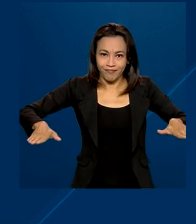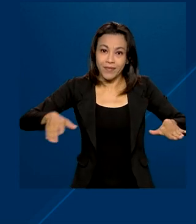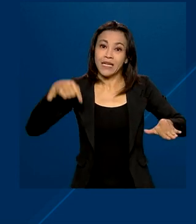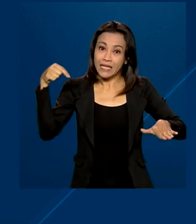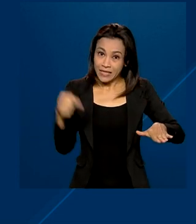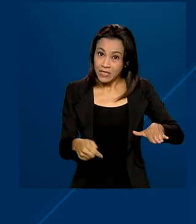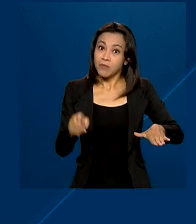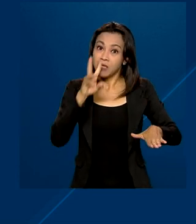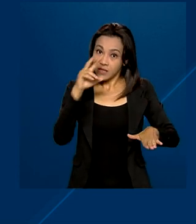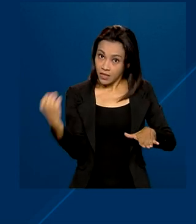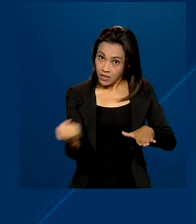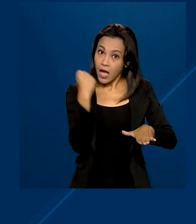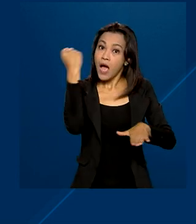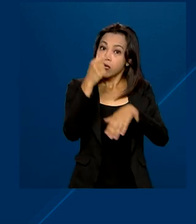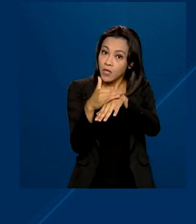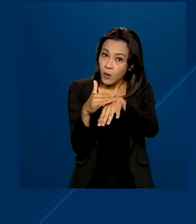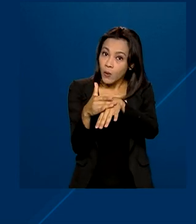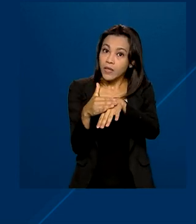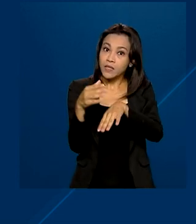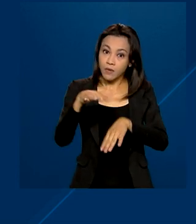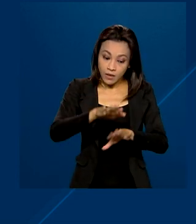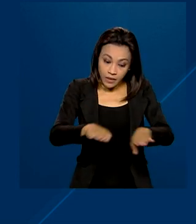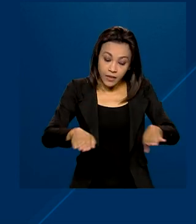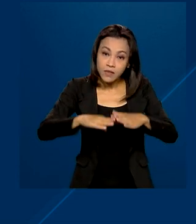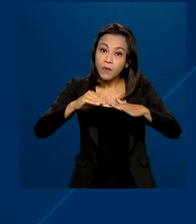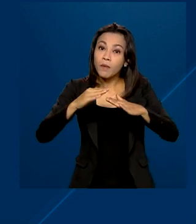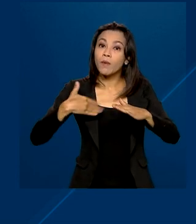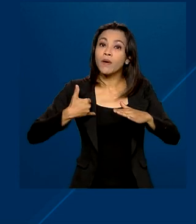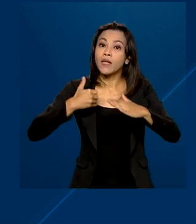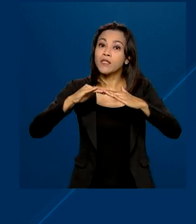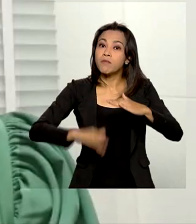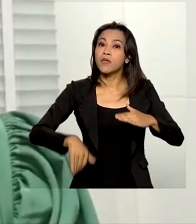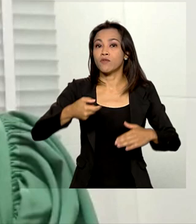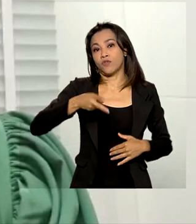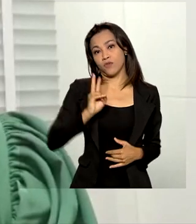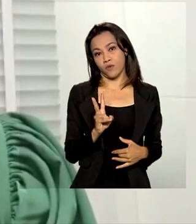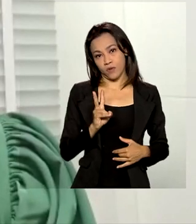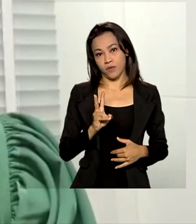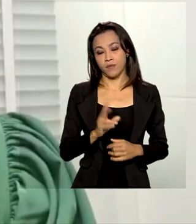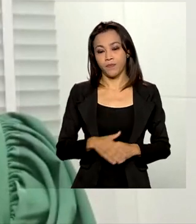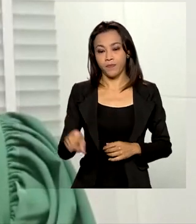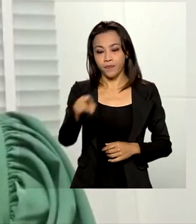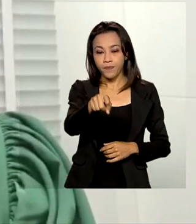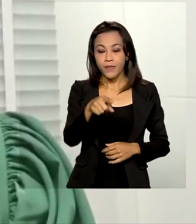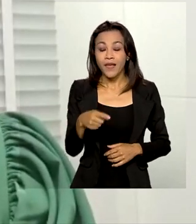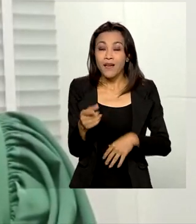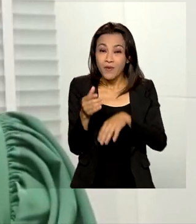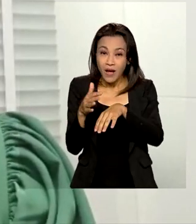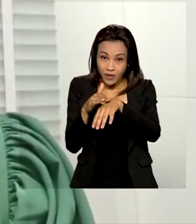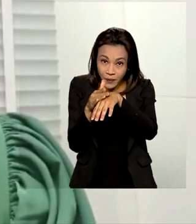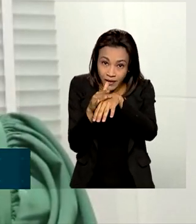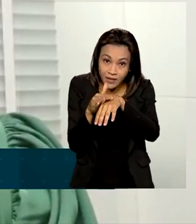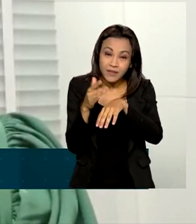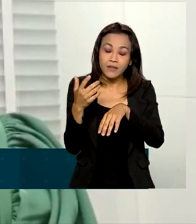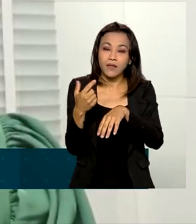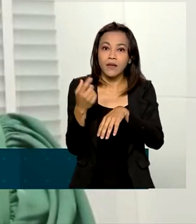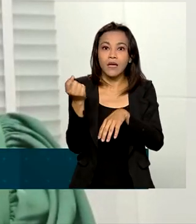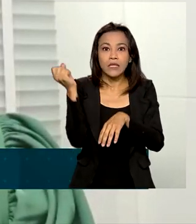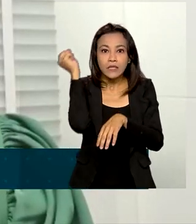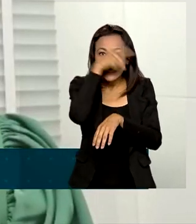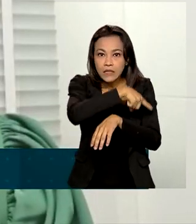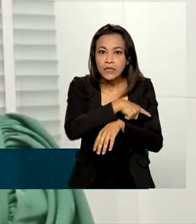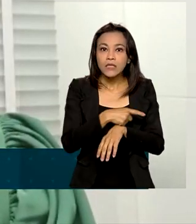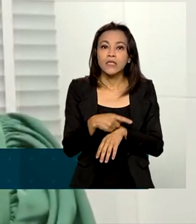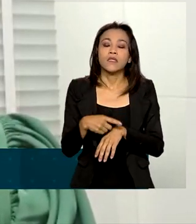uma doença grave em crianças com menos de 2 anos. O sarampo é uma doença que complica muito e o maior risco dele estar